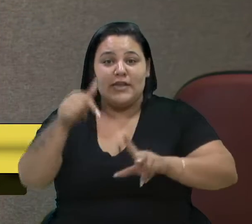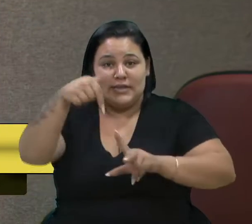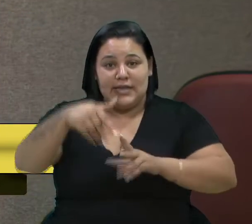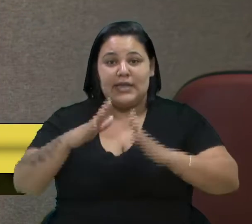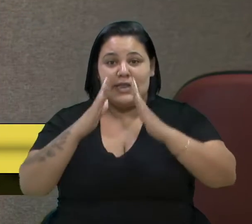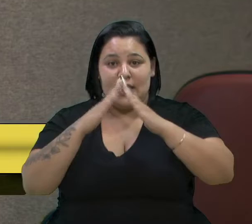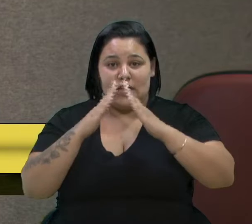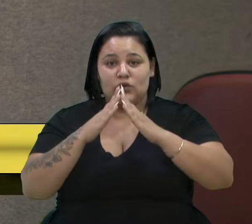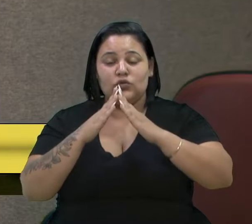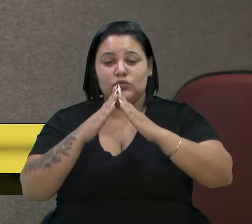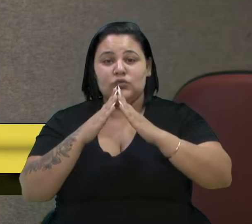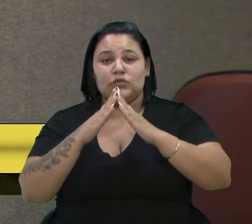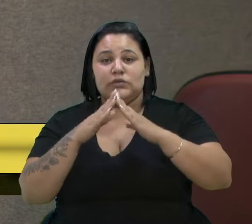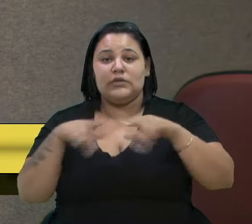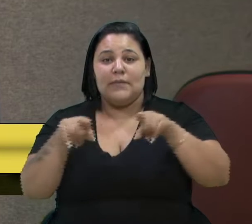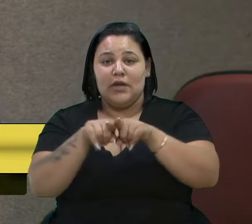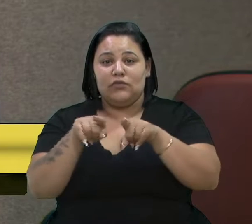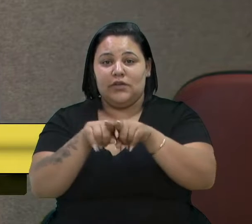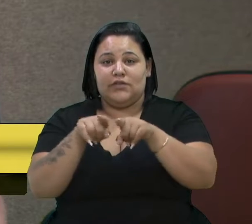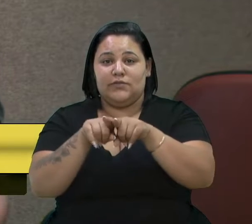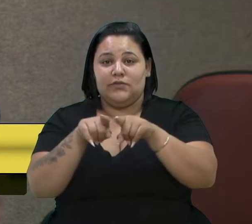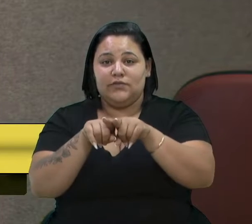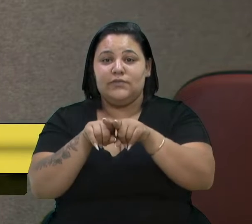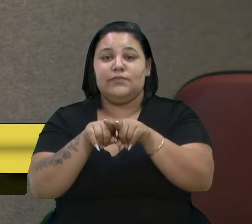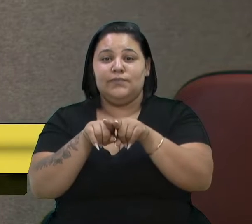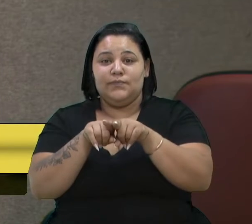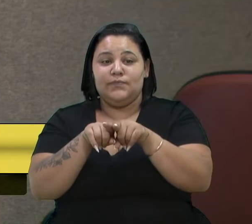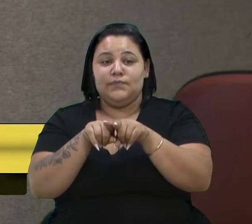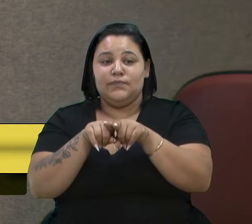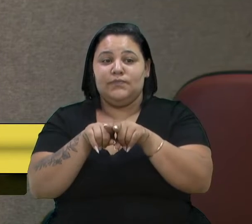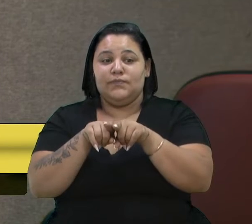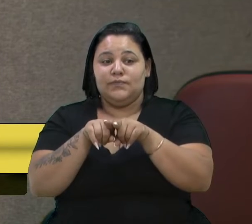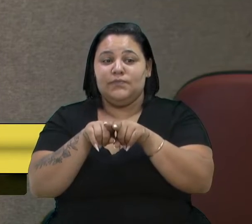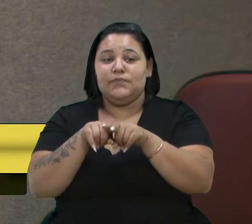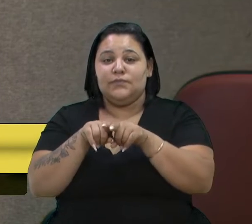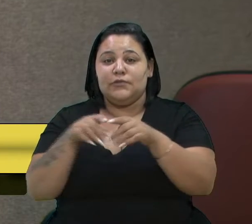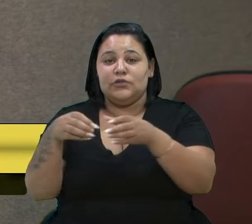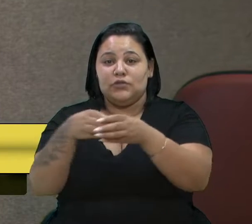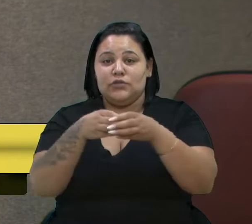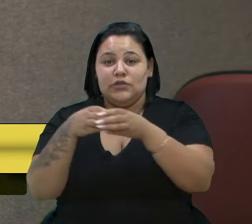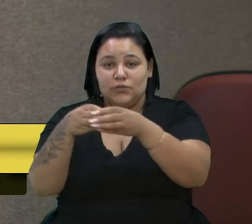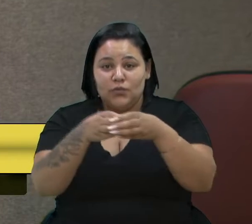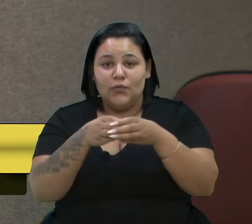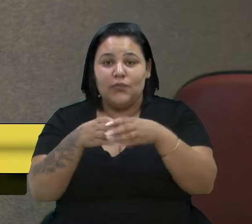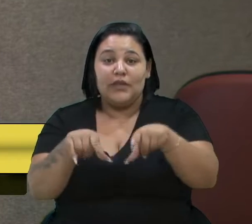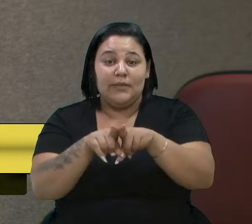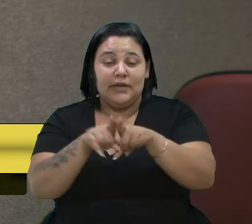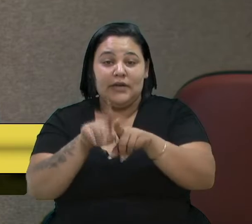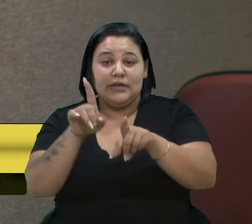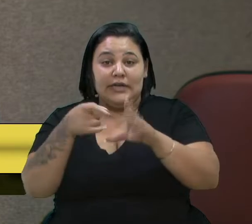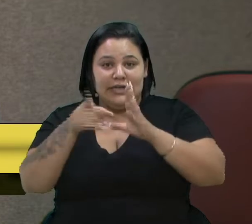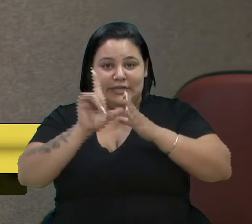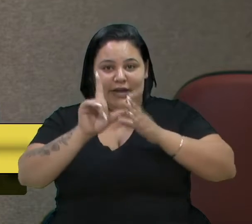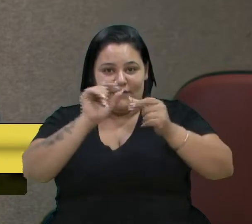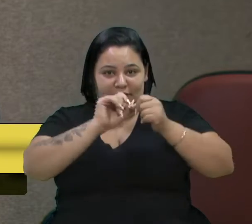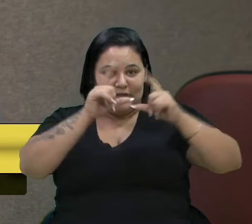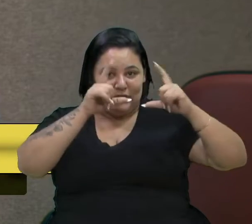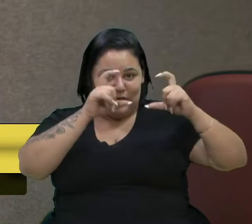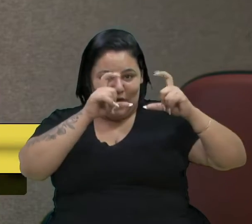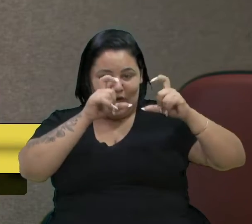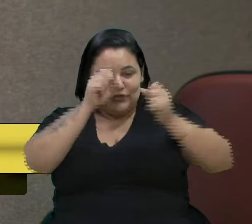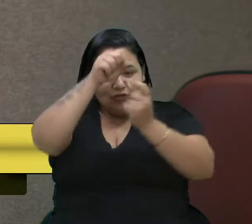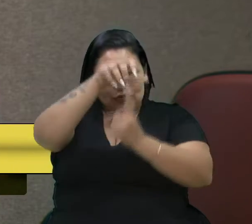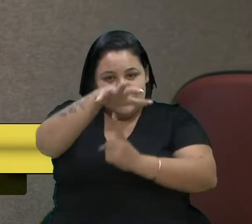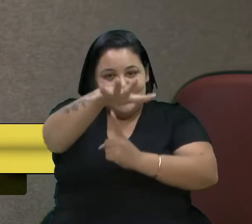do turismo, ele também trazendo. Outro dia, comentei que o senhor estava ali embaixo, tirando foto das blogueiras, divulgando a